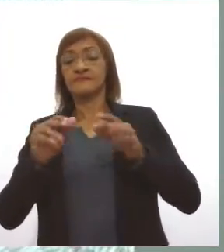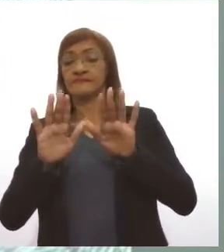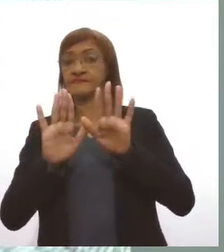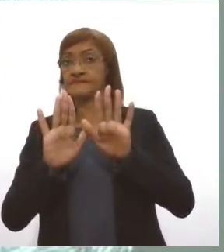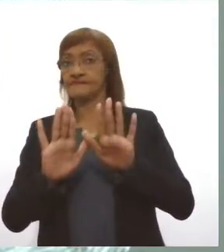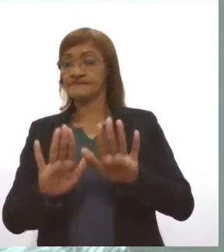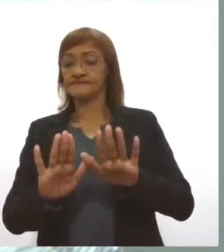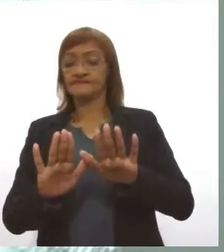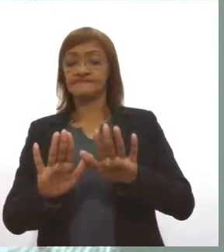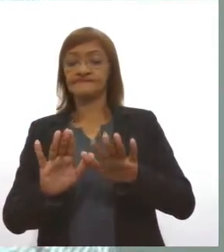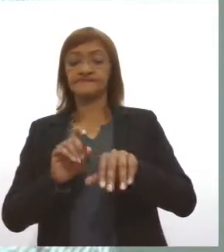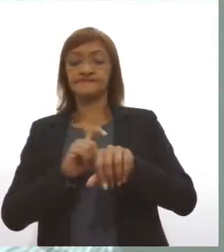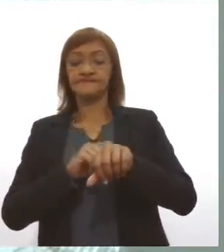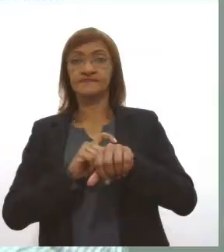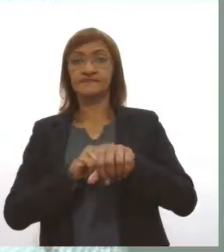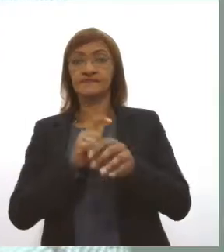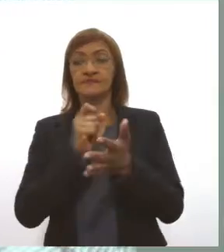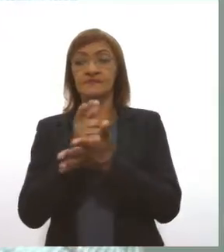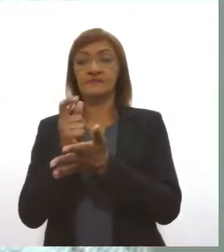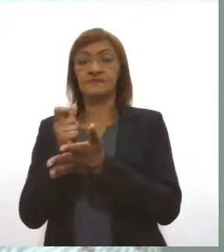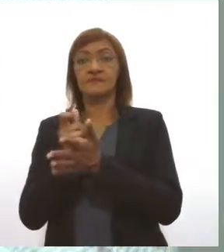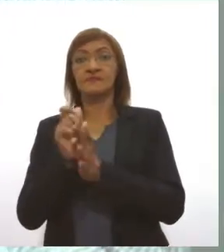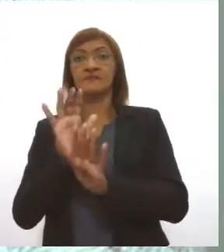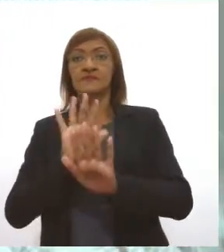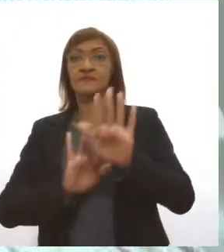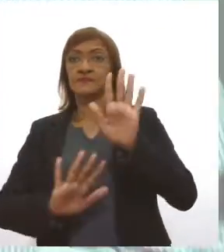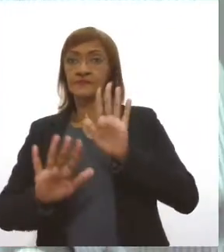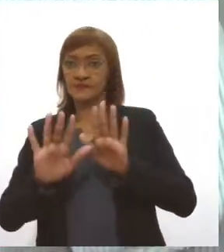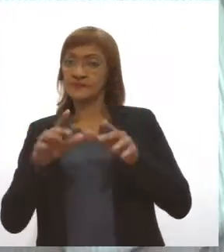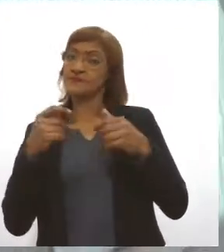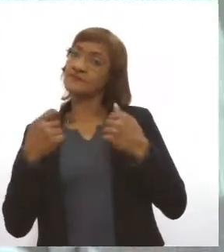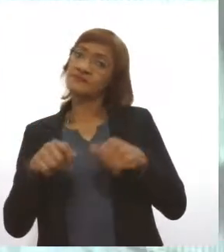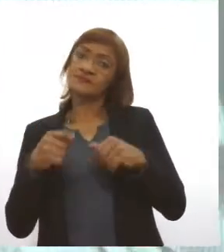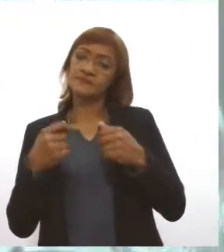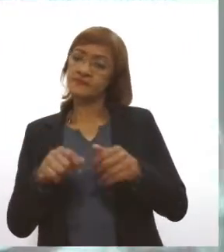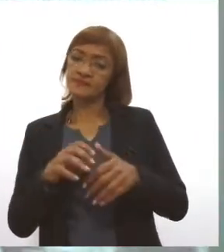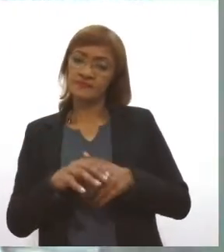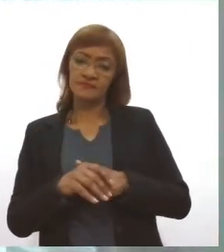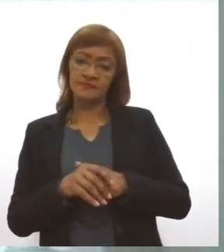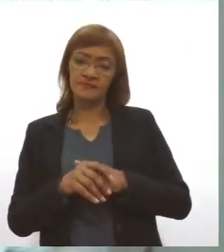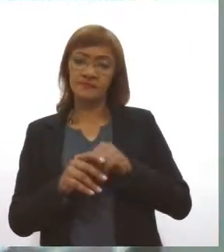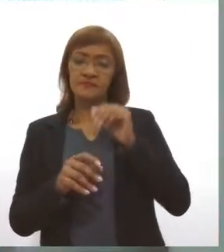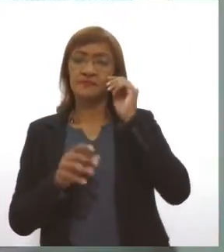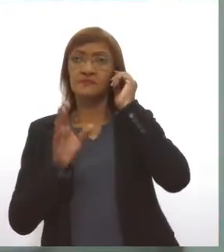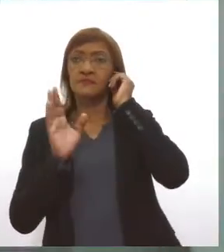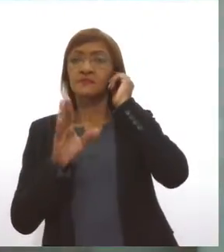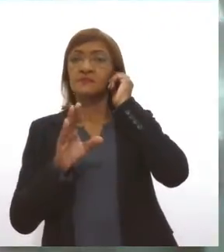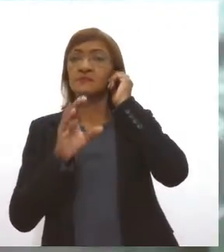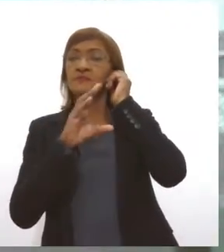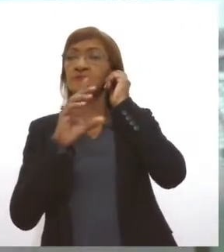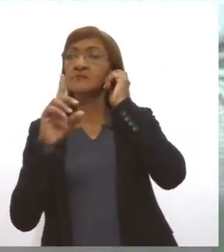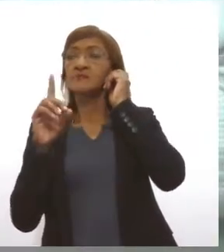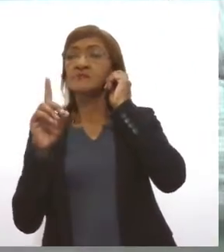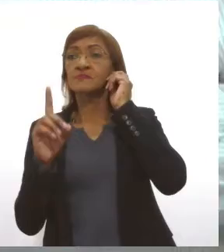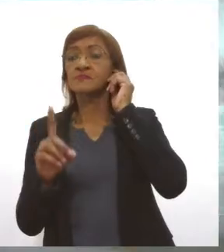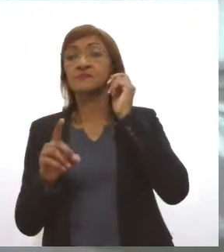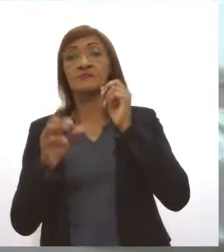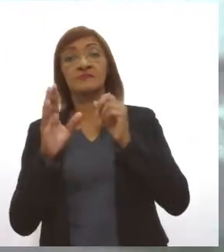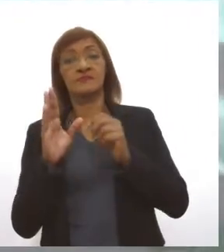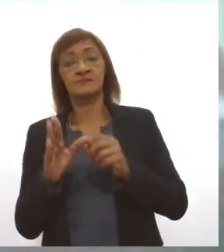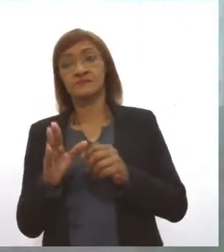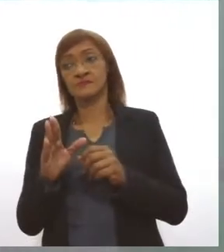ter alguns cuidados. E é sobre este assunto que eu falo agora com a coordenadora de atendimento do PROCON Aracaju,